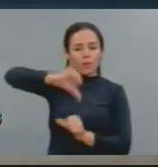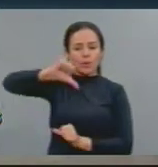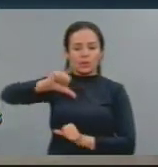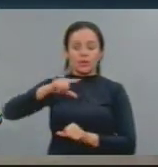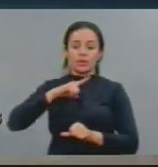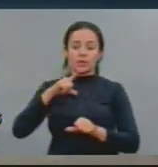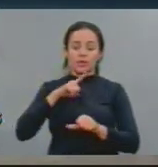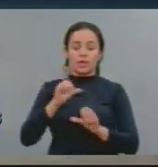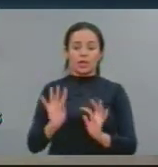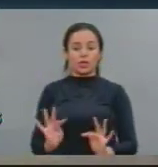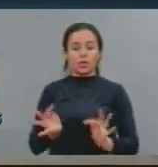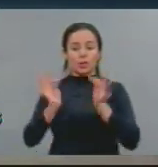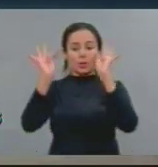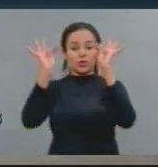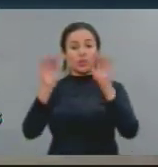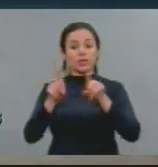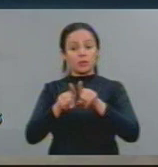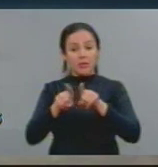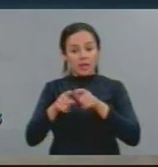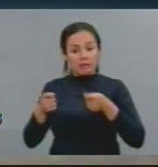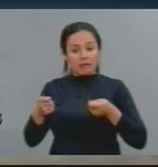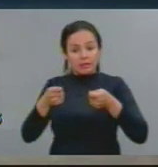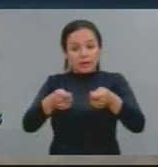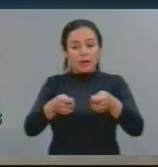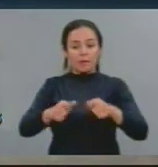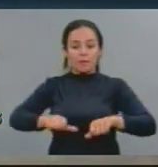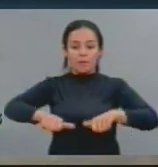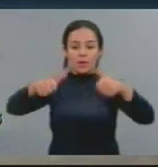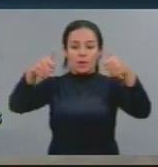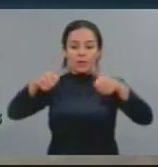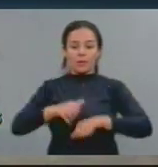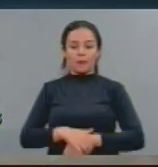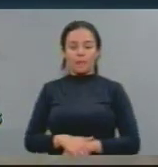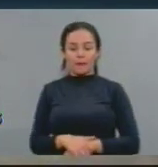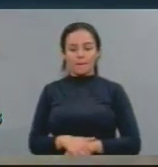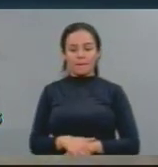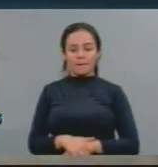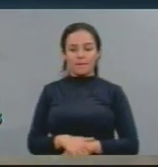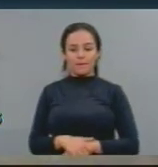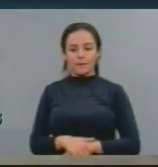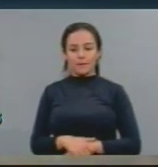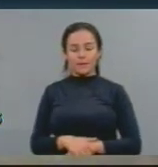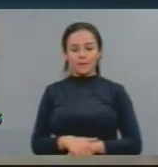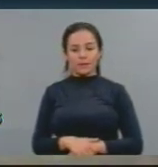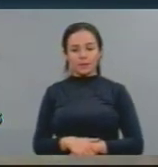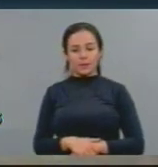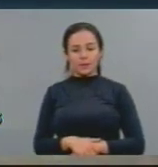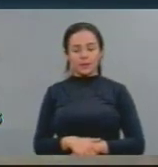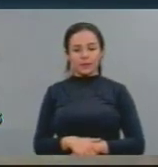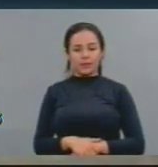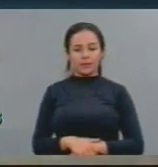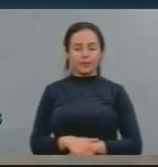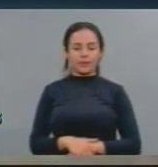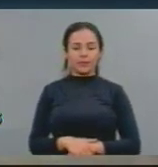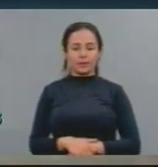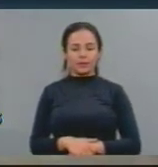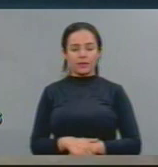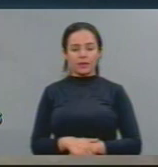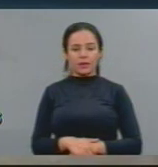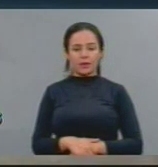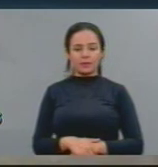permitiu. não, não, não, somos, não, não somos, não, não temos a